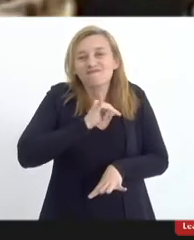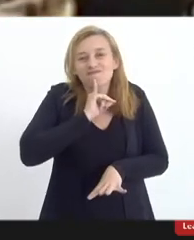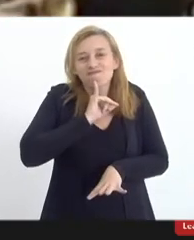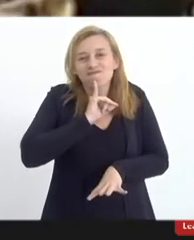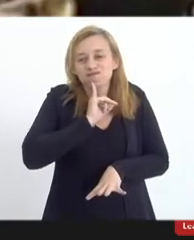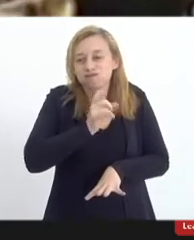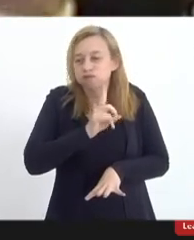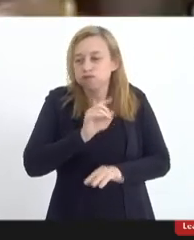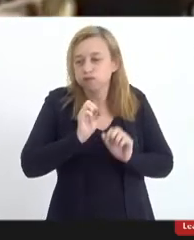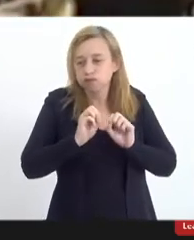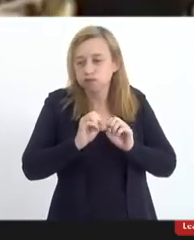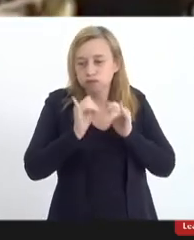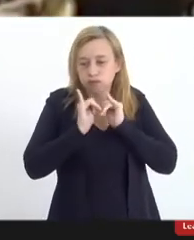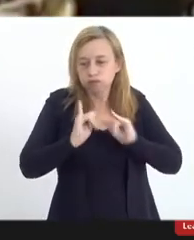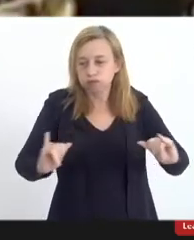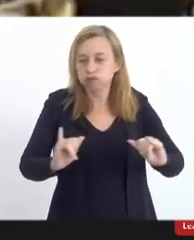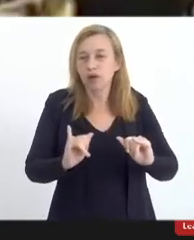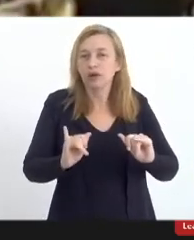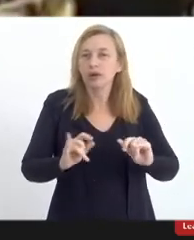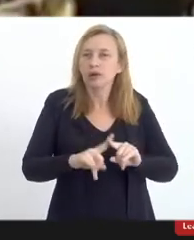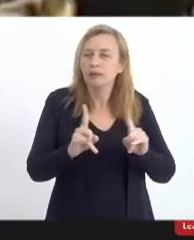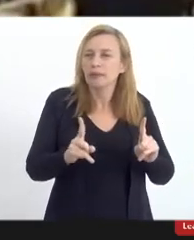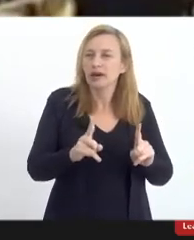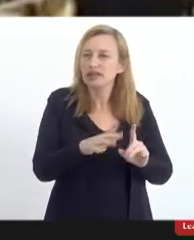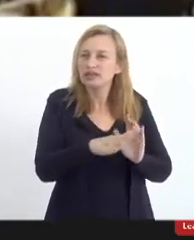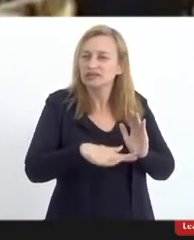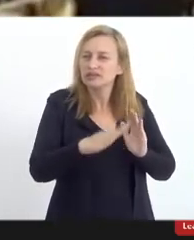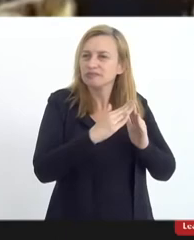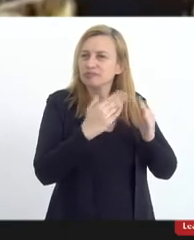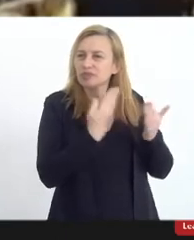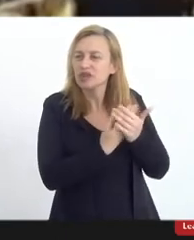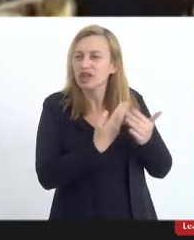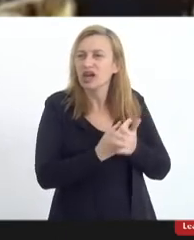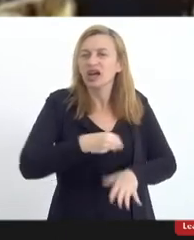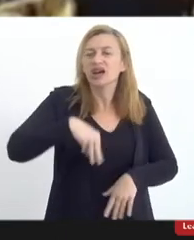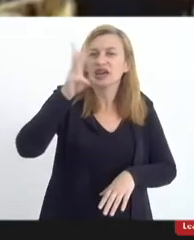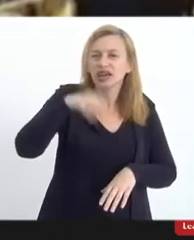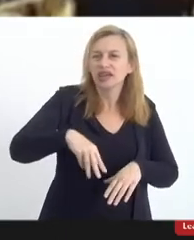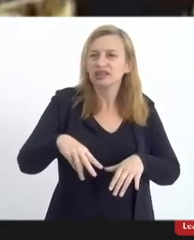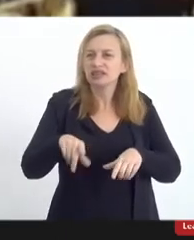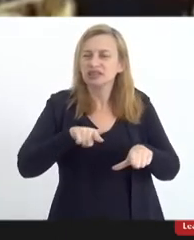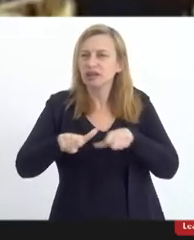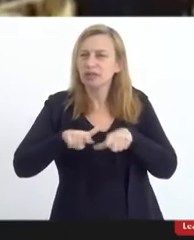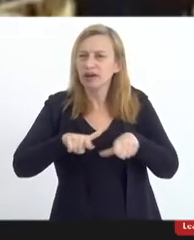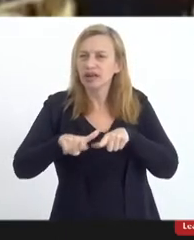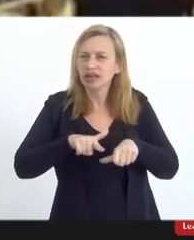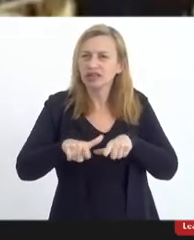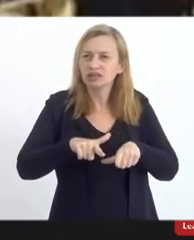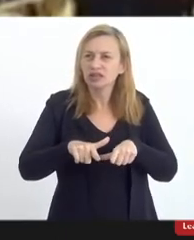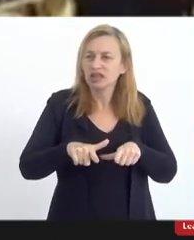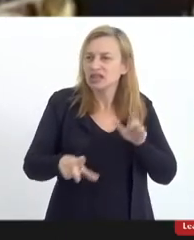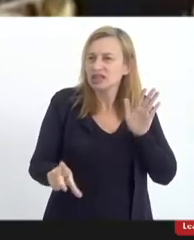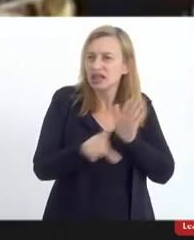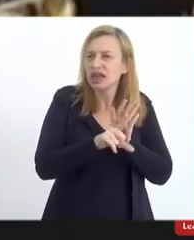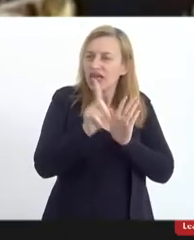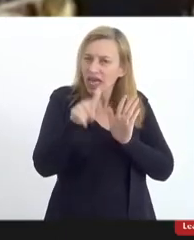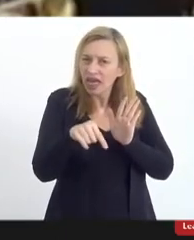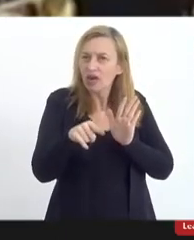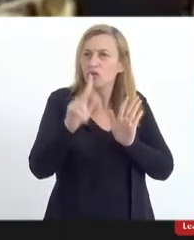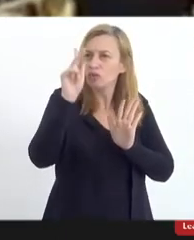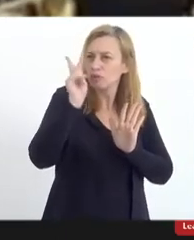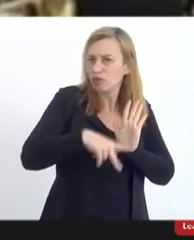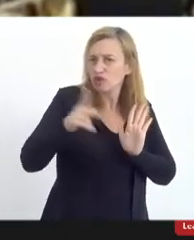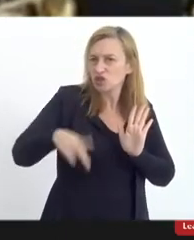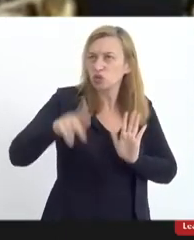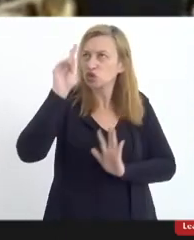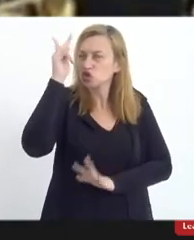isso não foi anunciado, mas ficou na unidade escolar, que quem tem que trabalhar essa legislação é o professor de história.